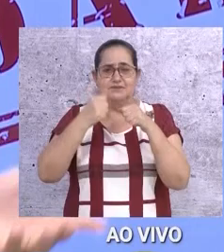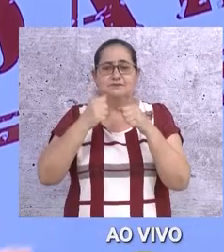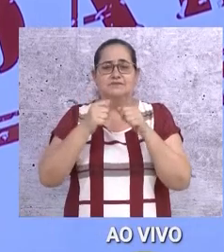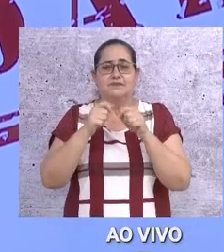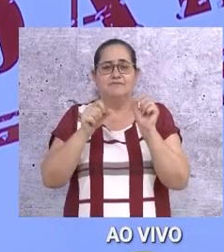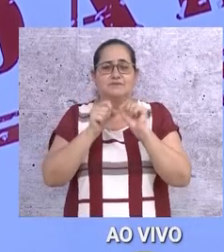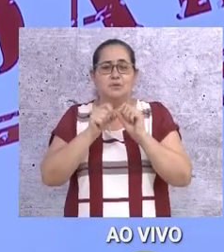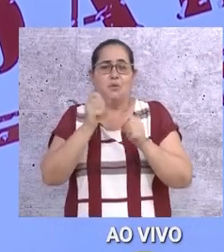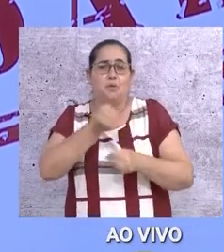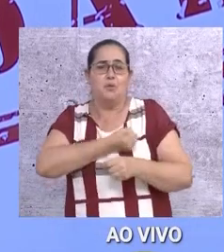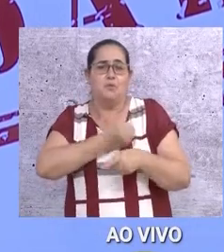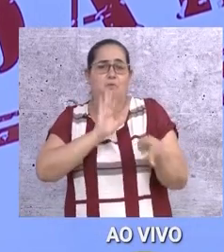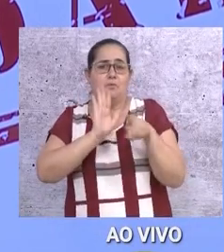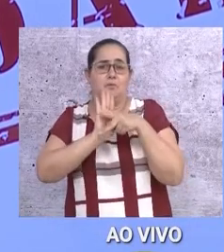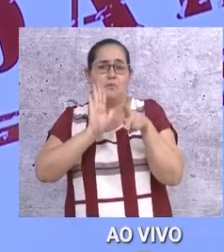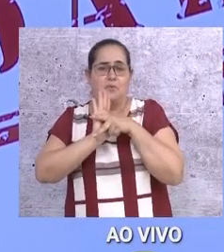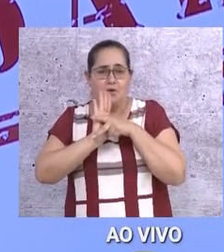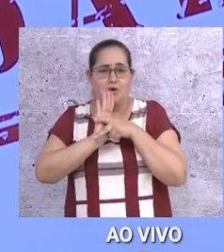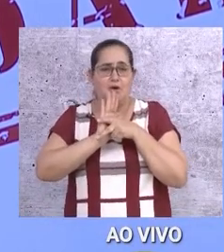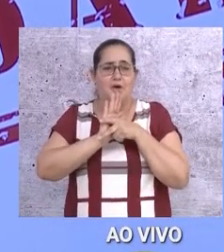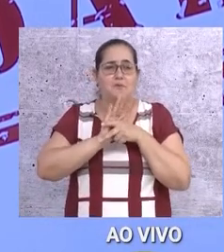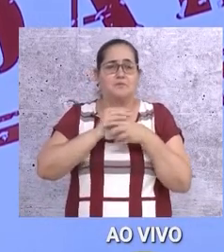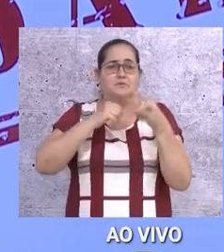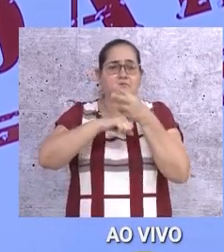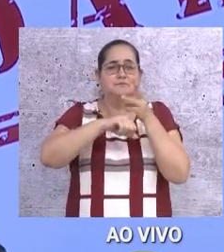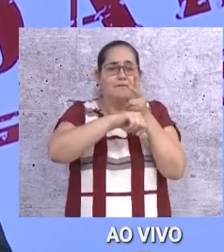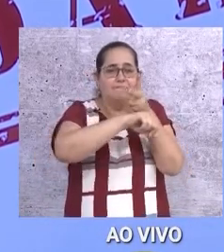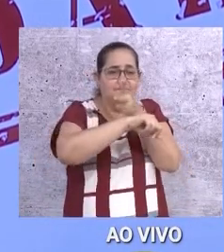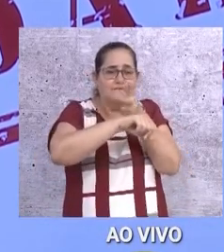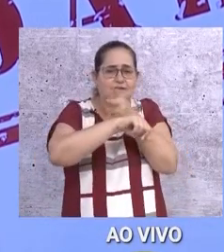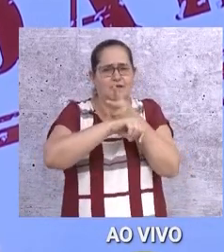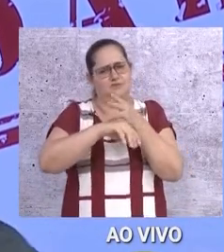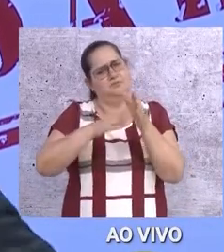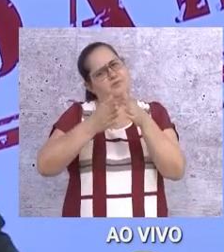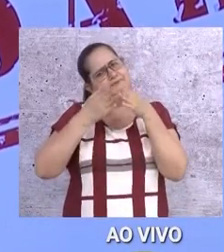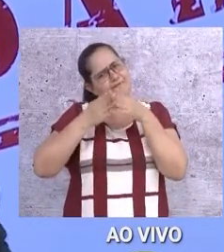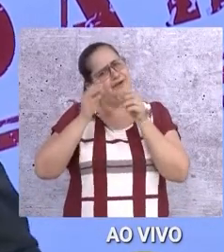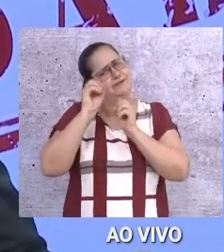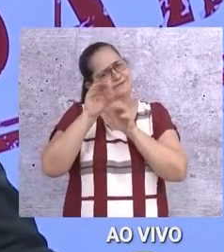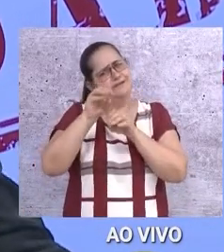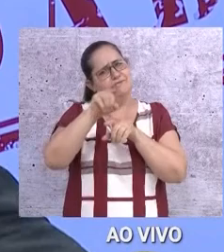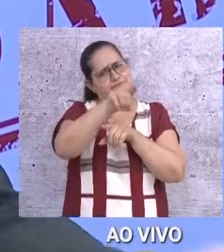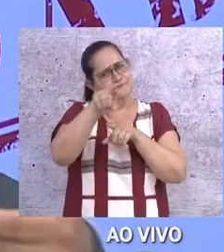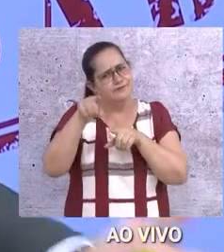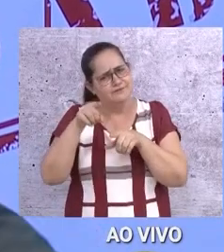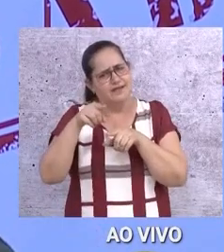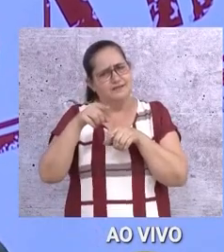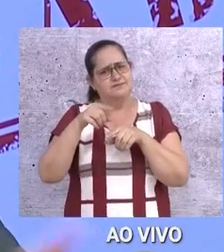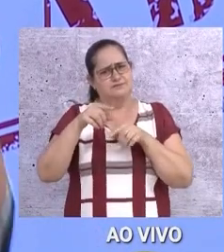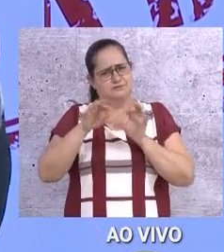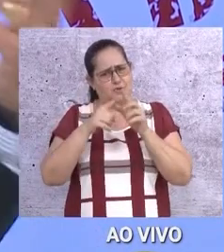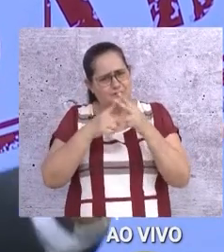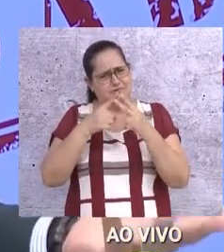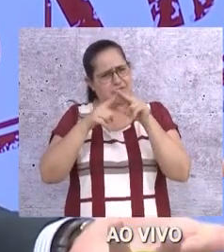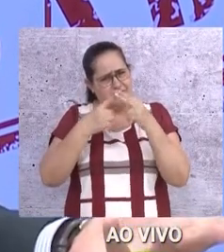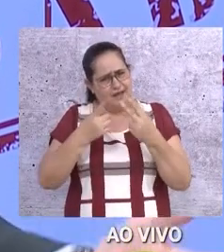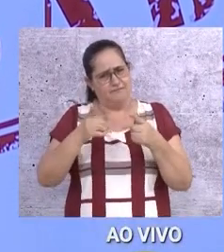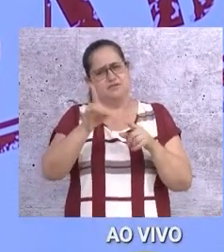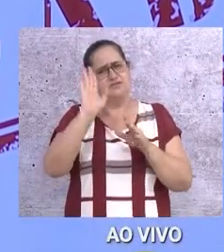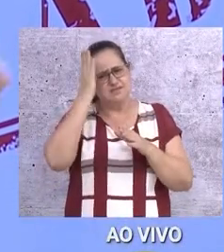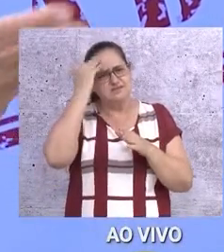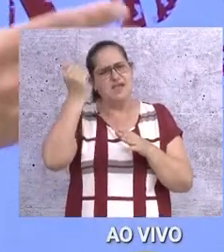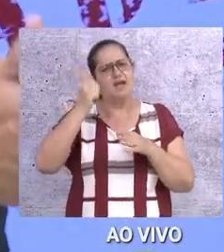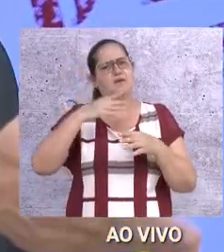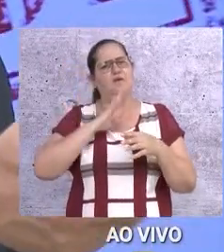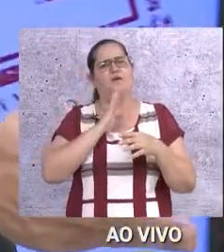número específico que seja visual. Ah, vamos ensinar a consertar, inventar a roda